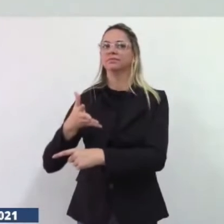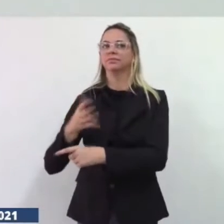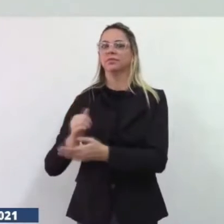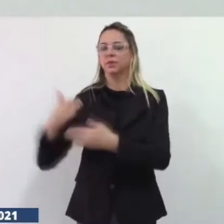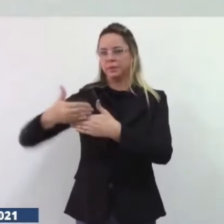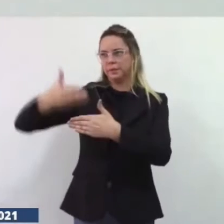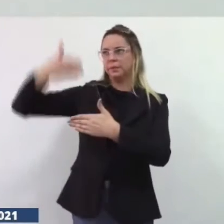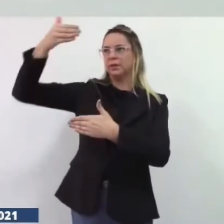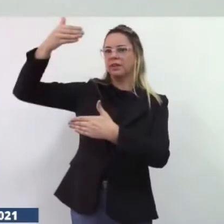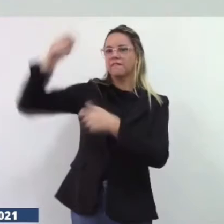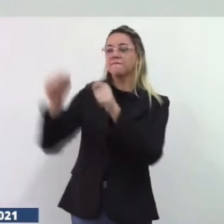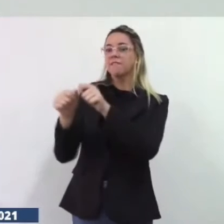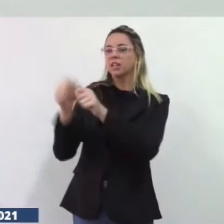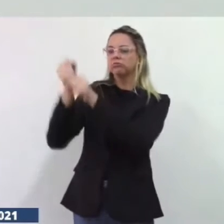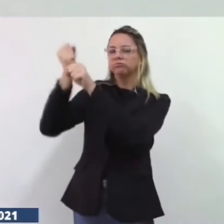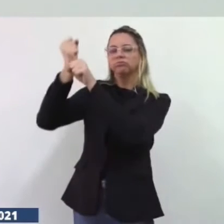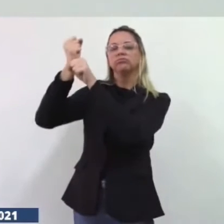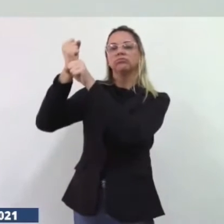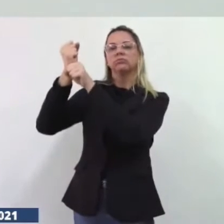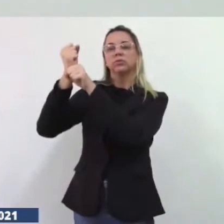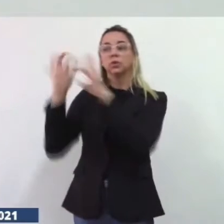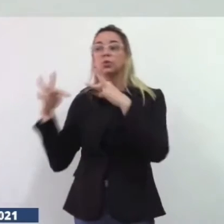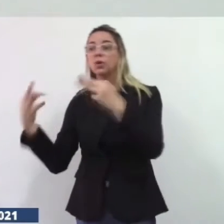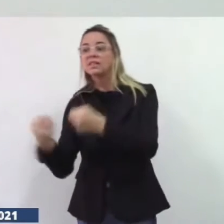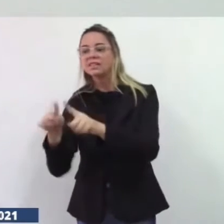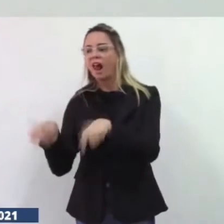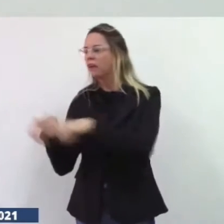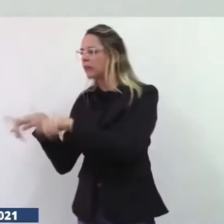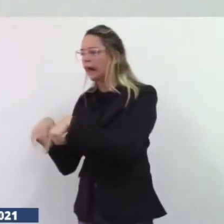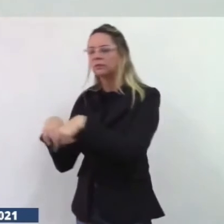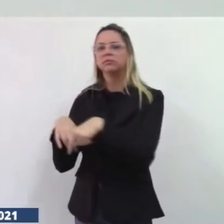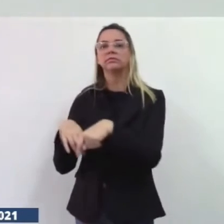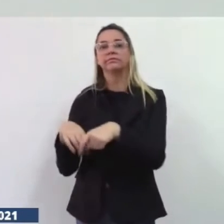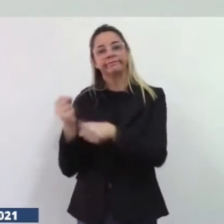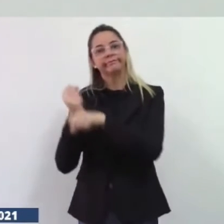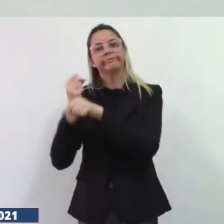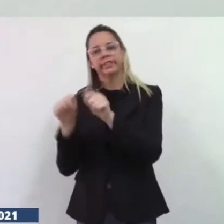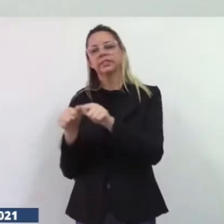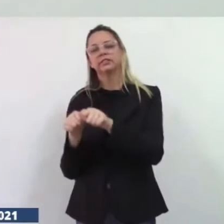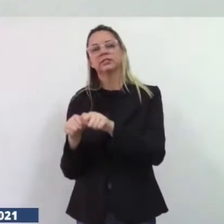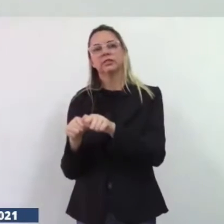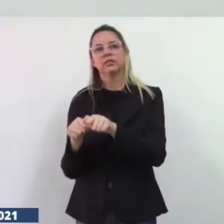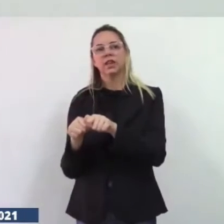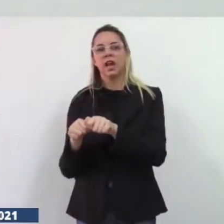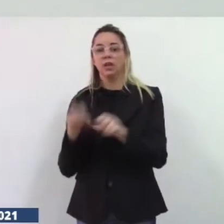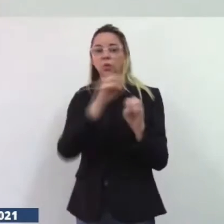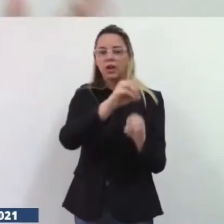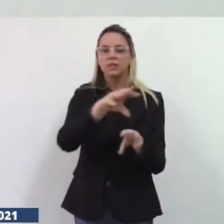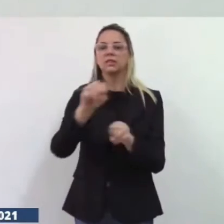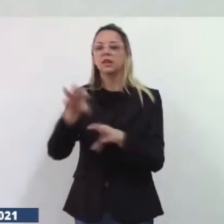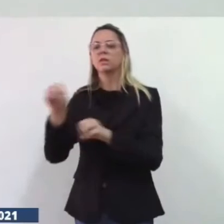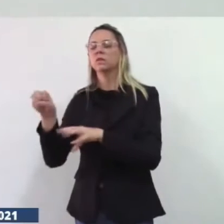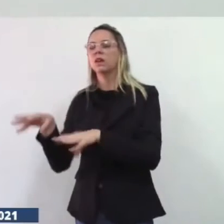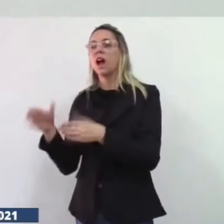o muro para fazer todas essas salas mais educação aula de